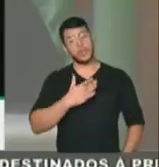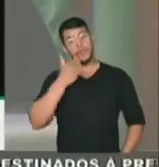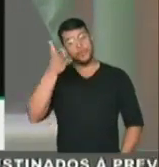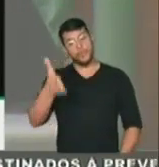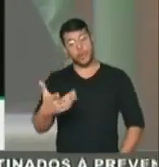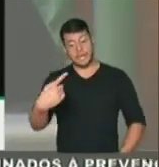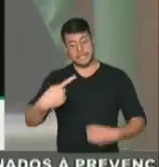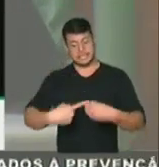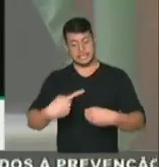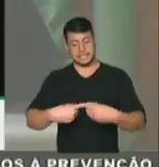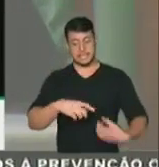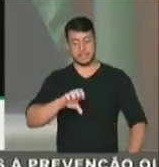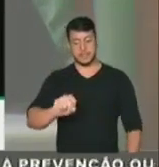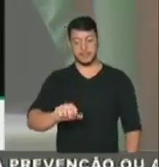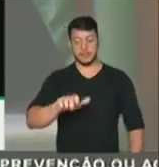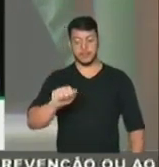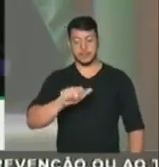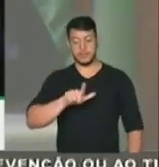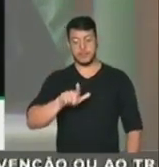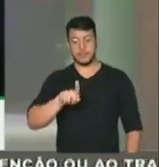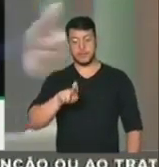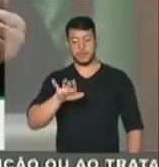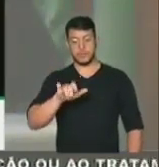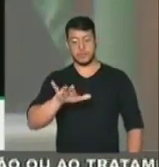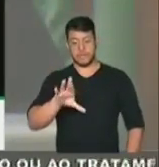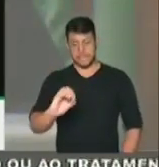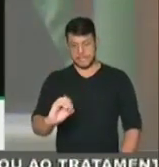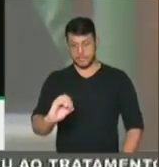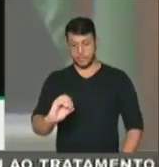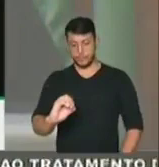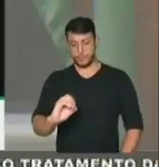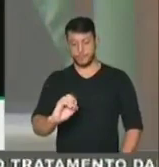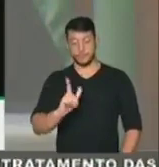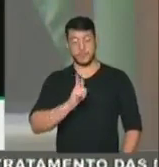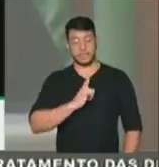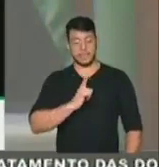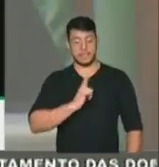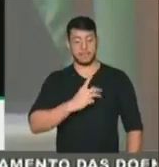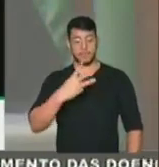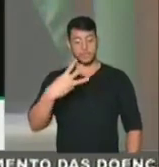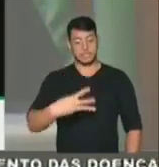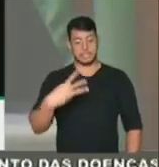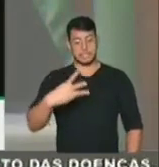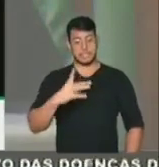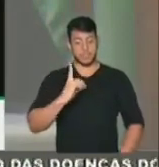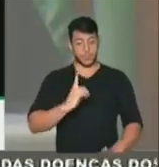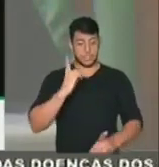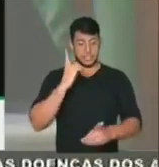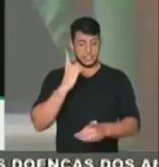encontro de grandes e pequenos